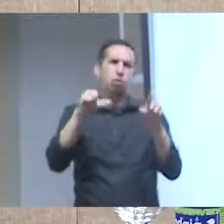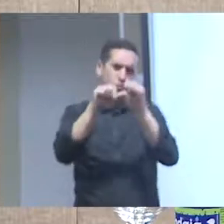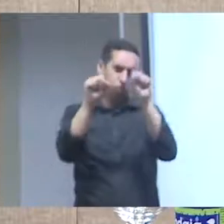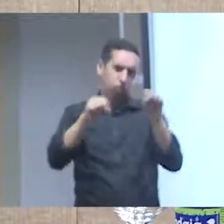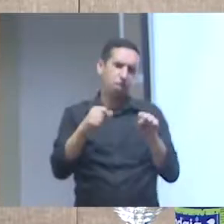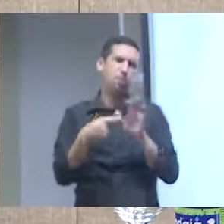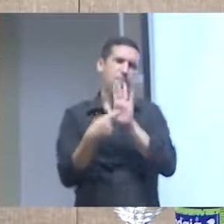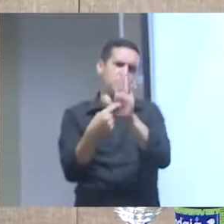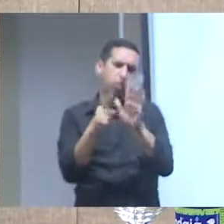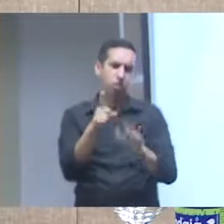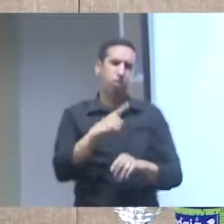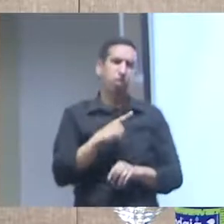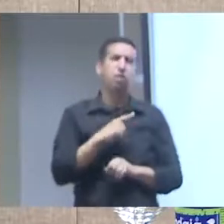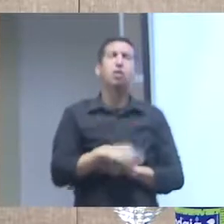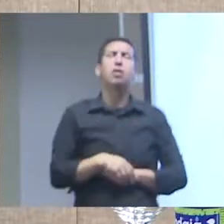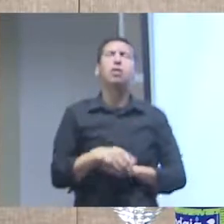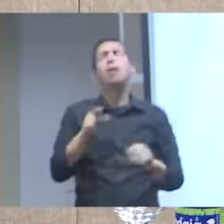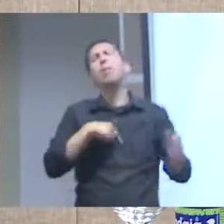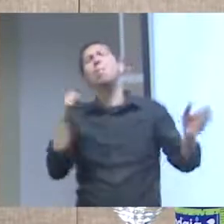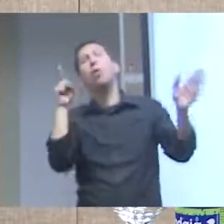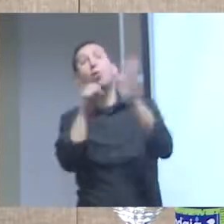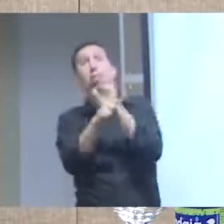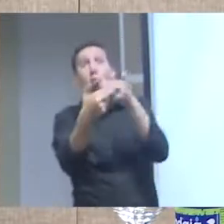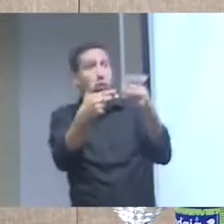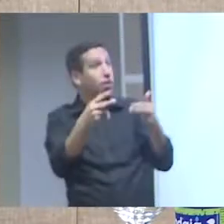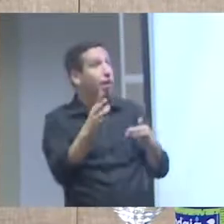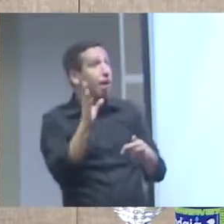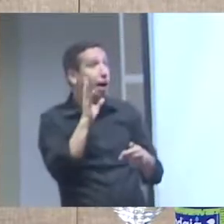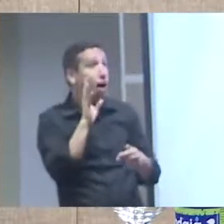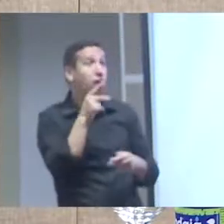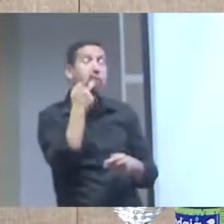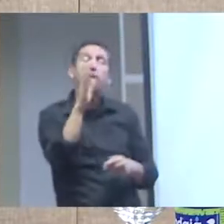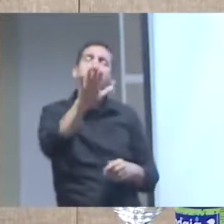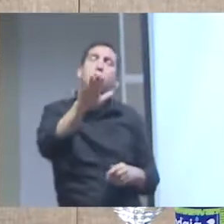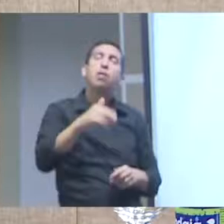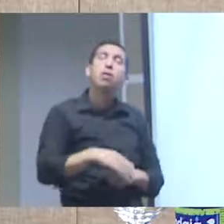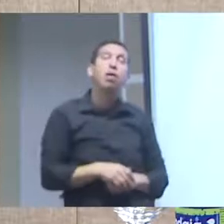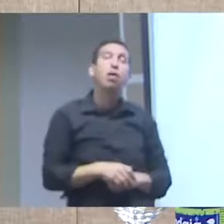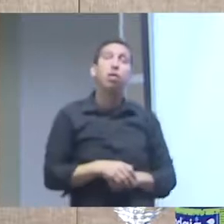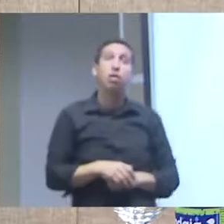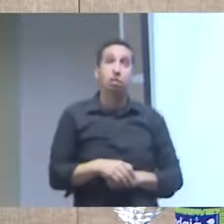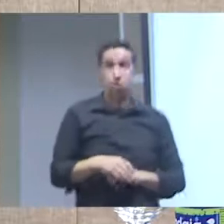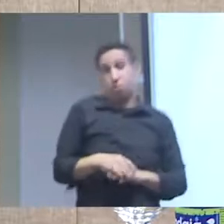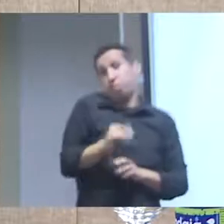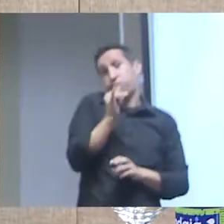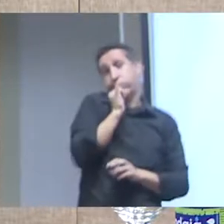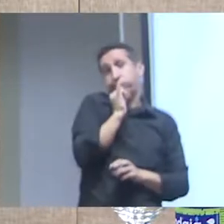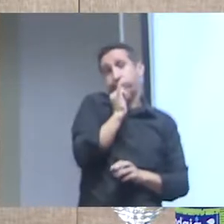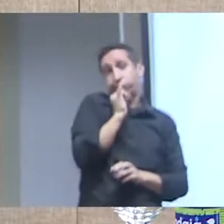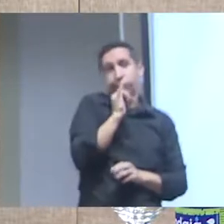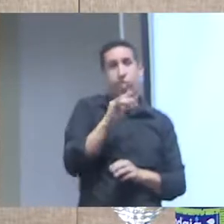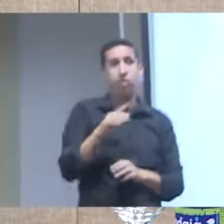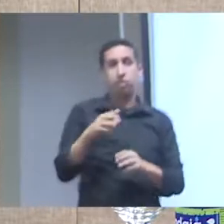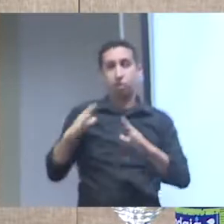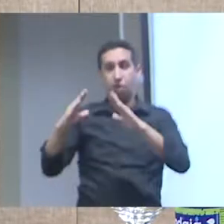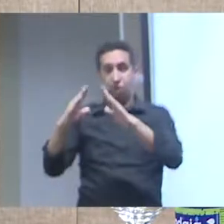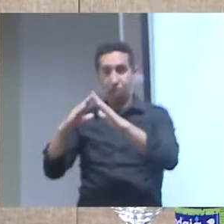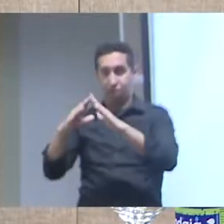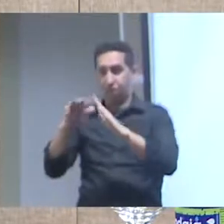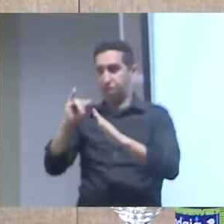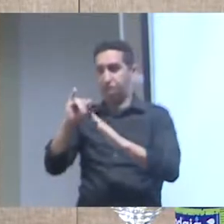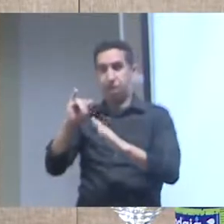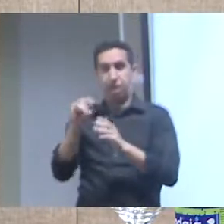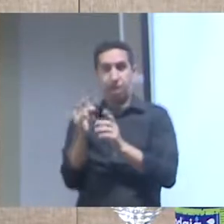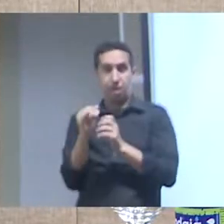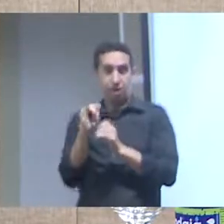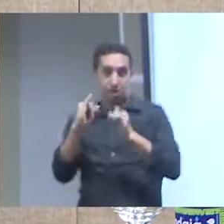excelente disso ele vai falar assim olha e ele traz um exemplo de uma imobiliária que pegou um dado de uma determinada área e falou assim olha